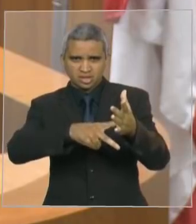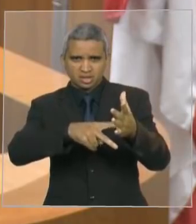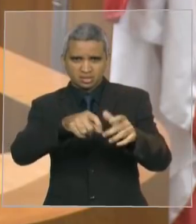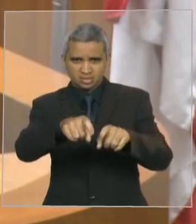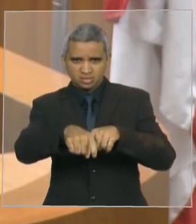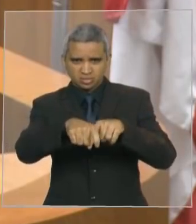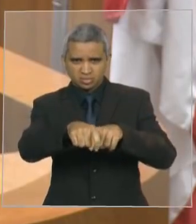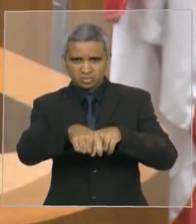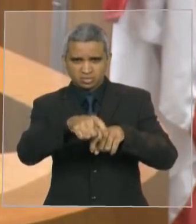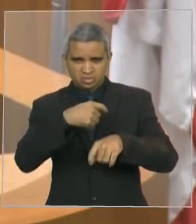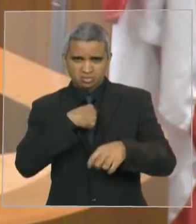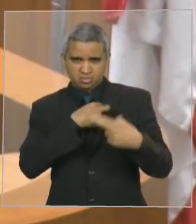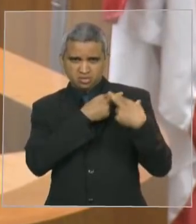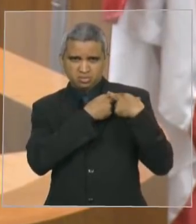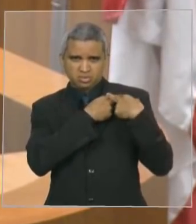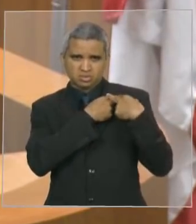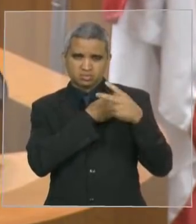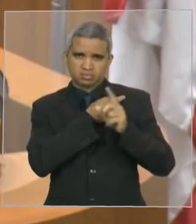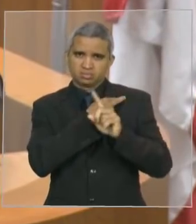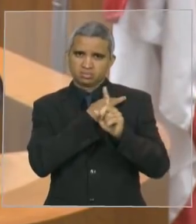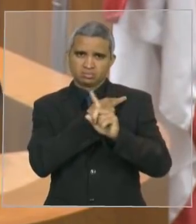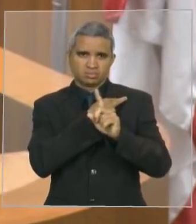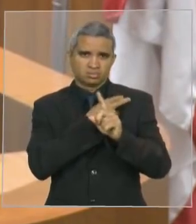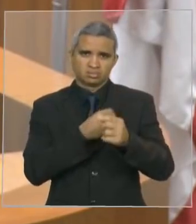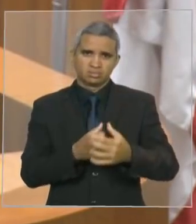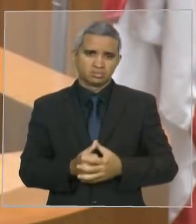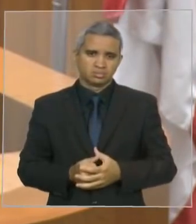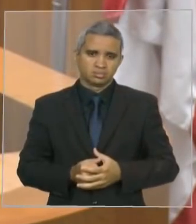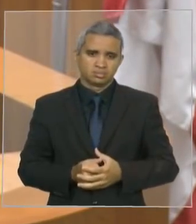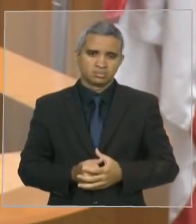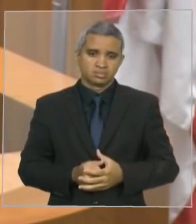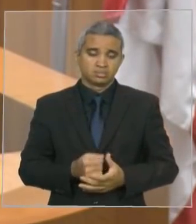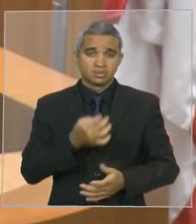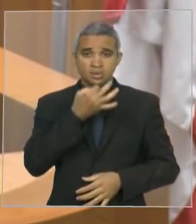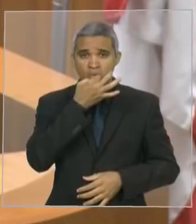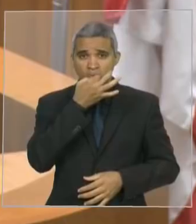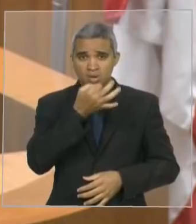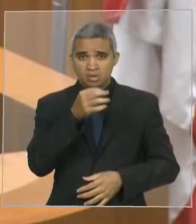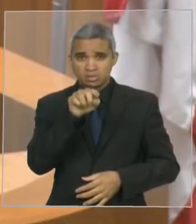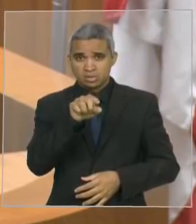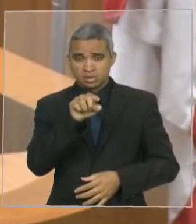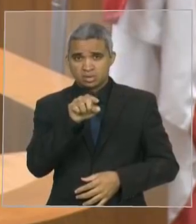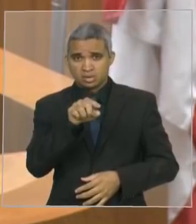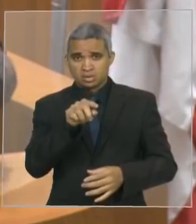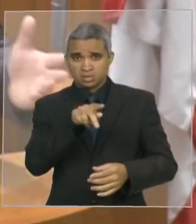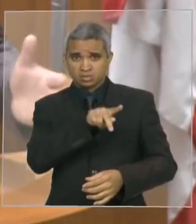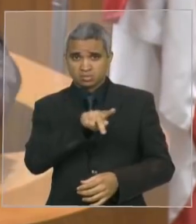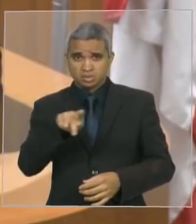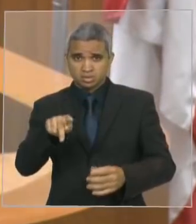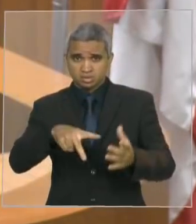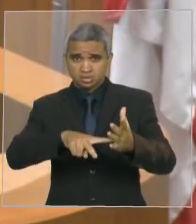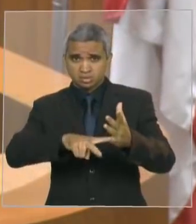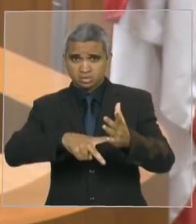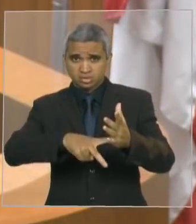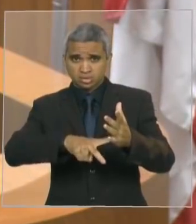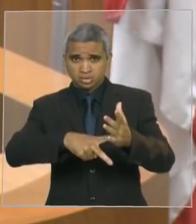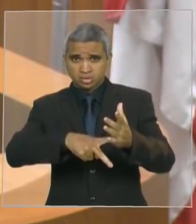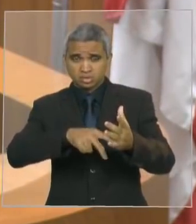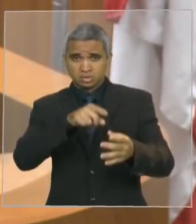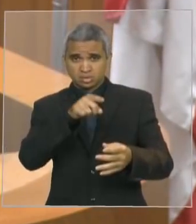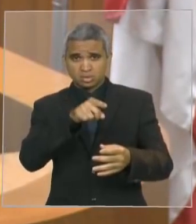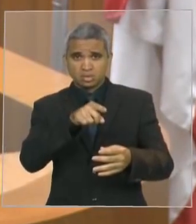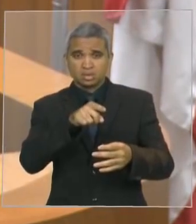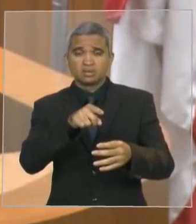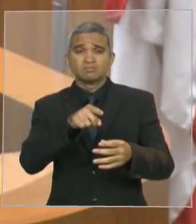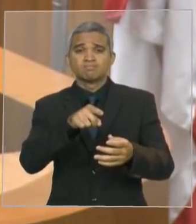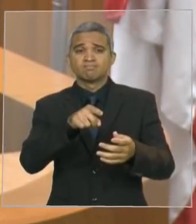rural de Açailândia. Acho que o novo presidente tomou essa atitude por